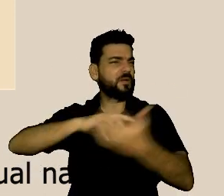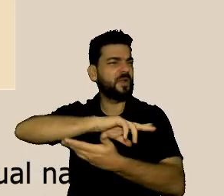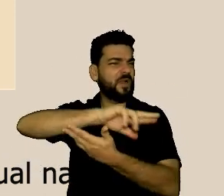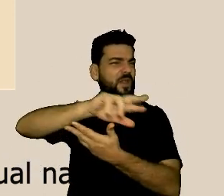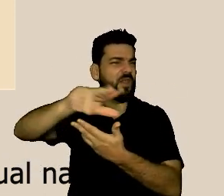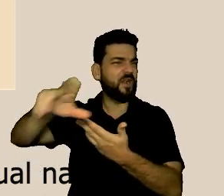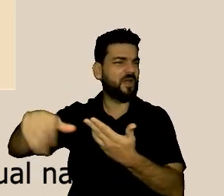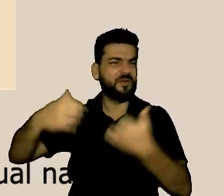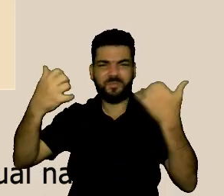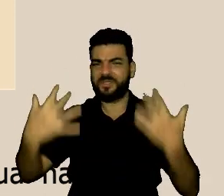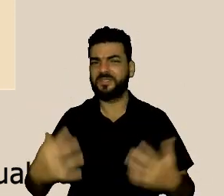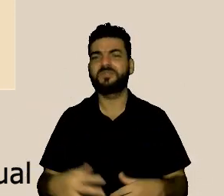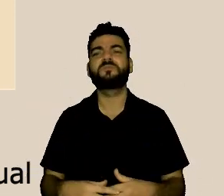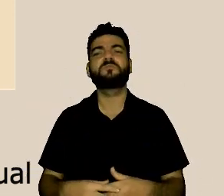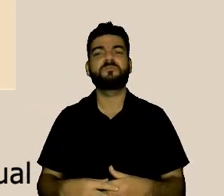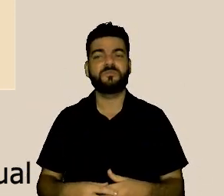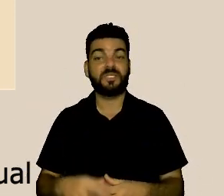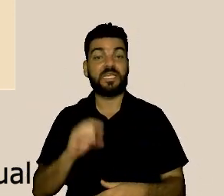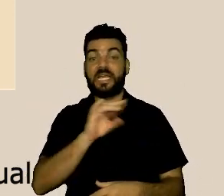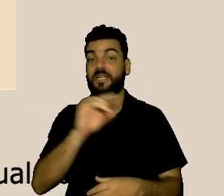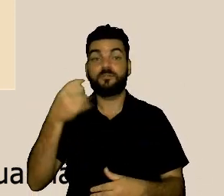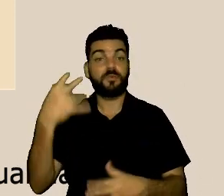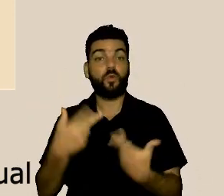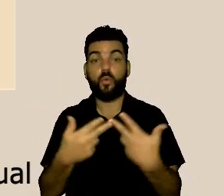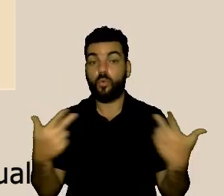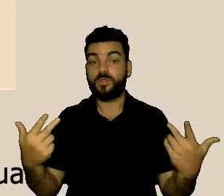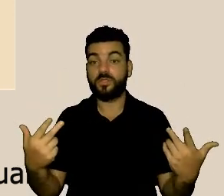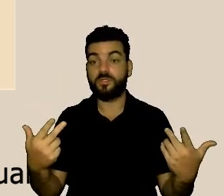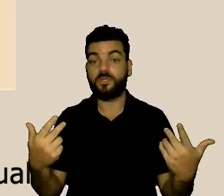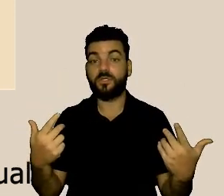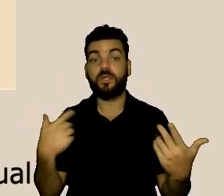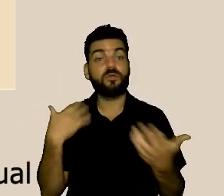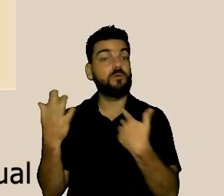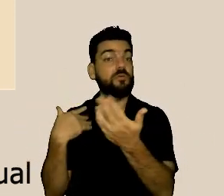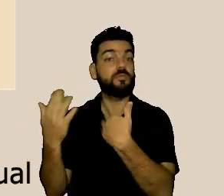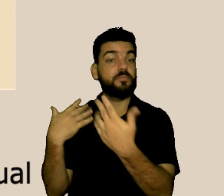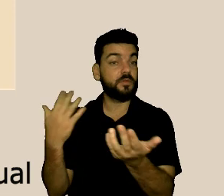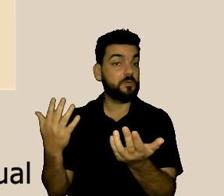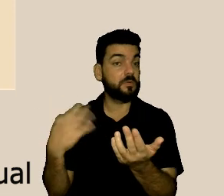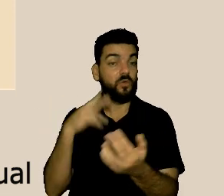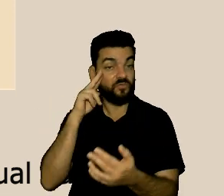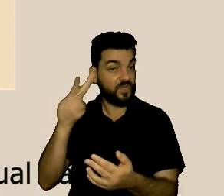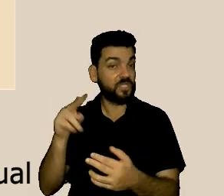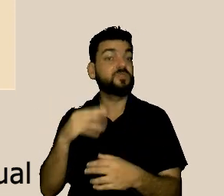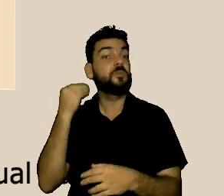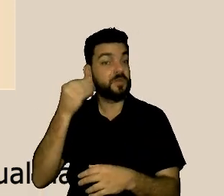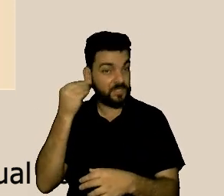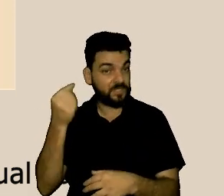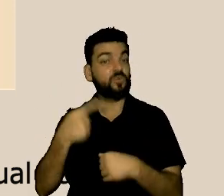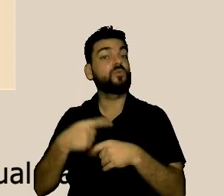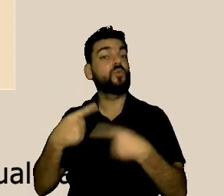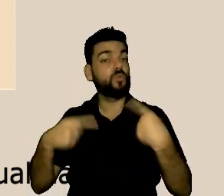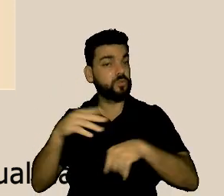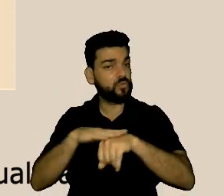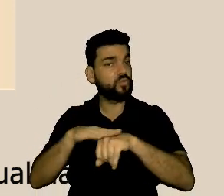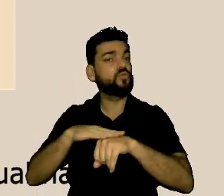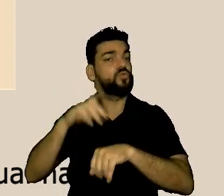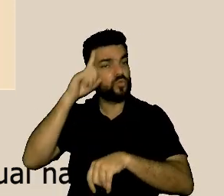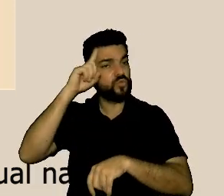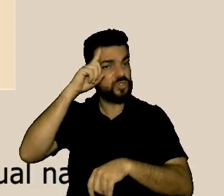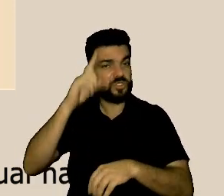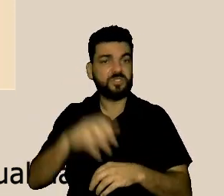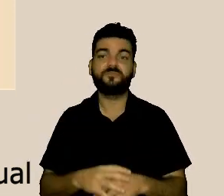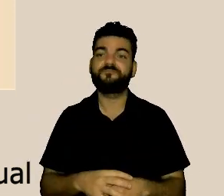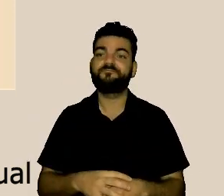e pessoas que falaram coisas que a gente conversa que a gente vê e que a gente discute realmente a